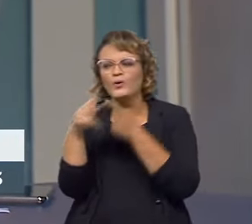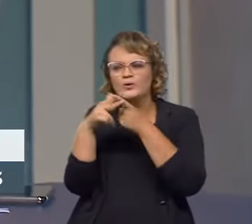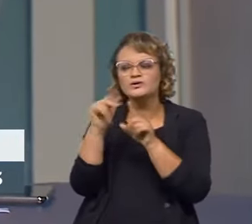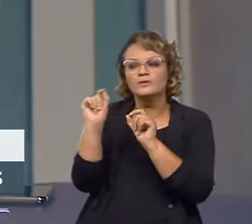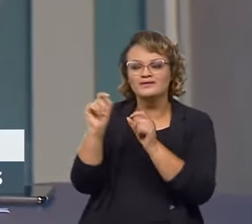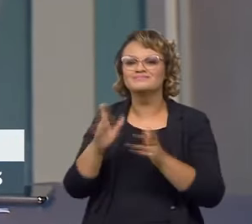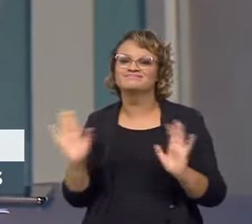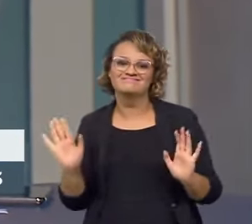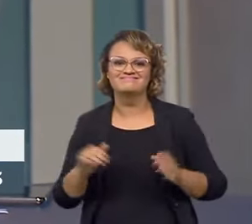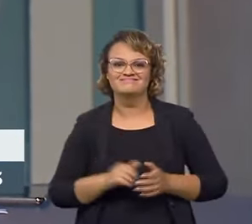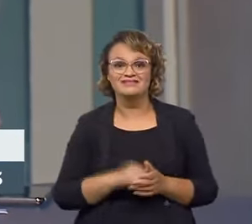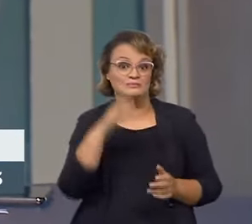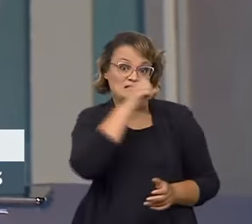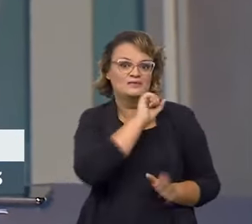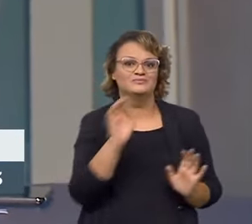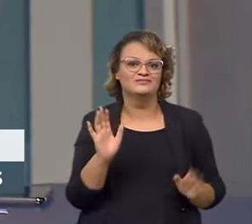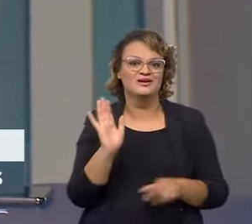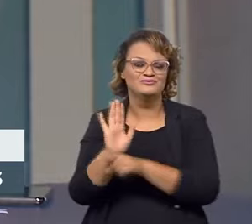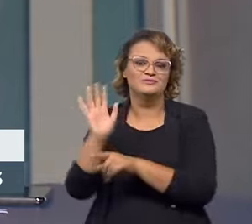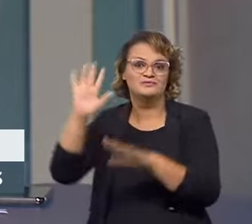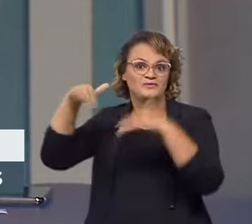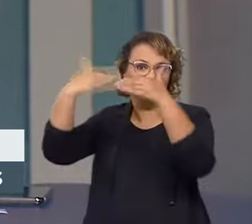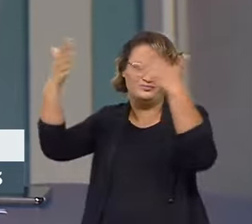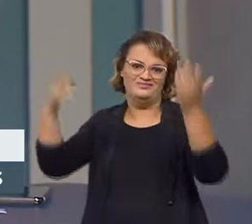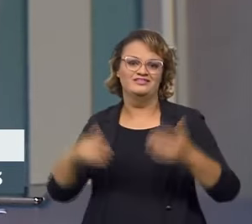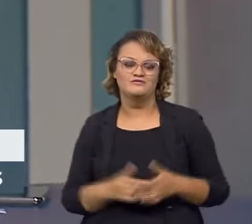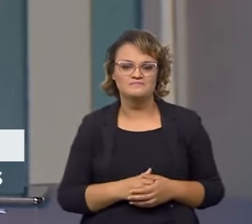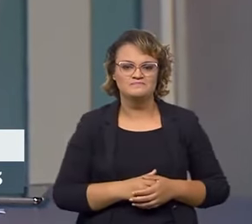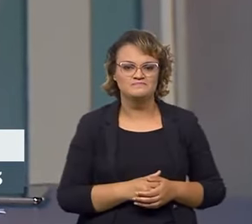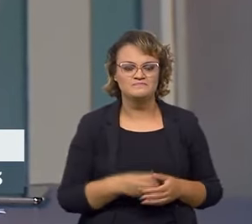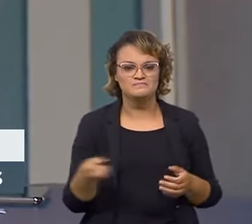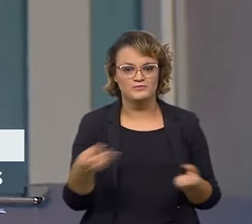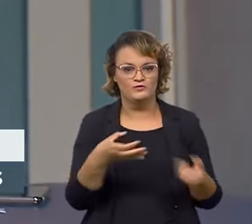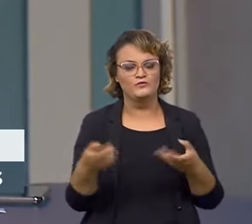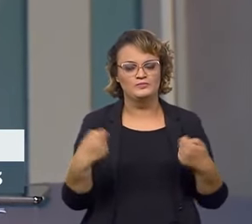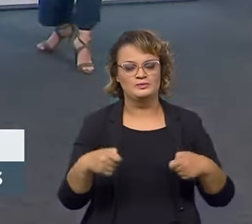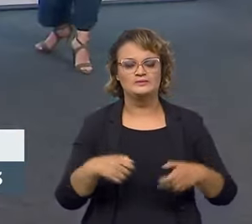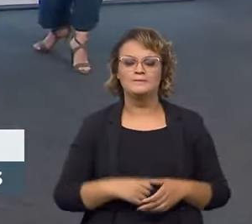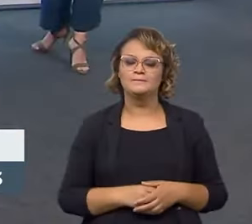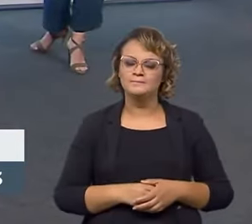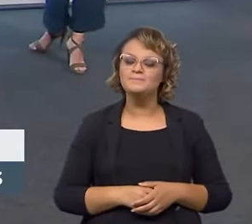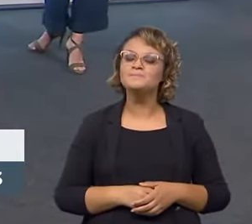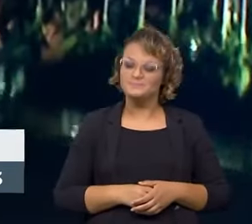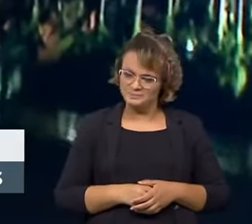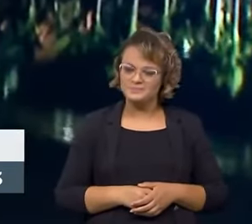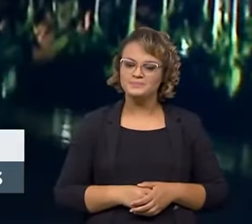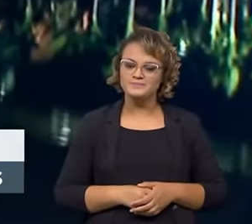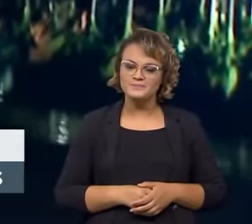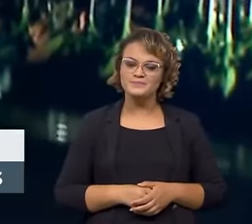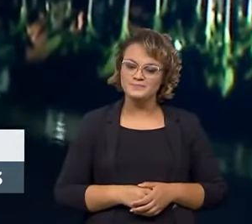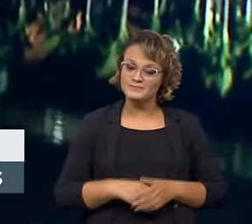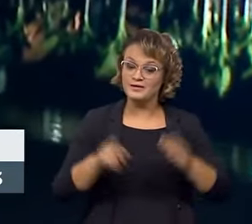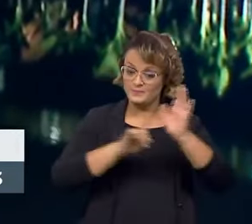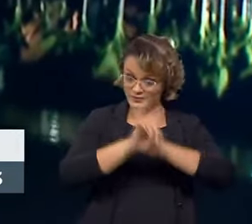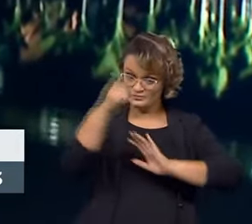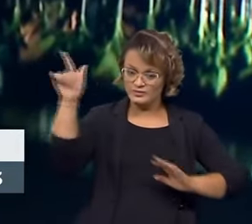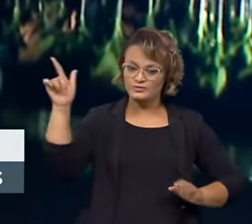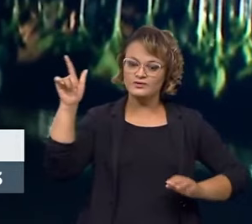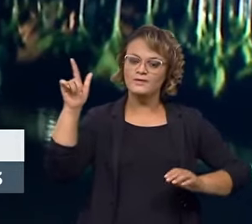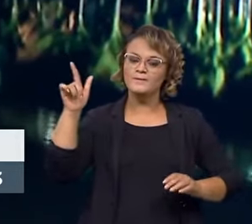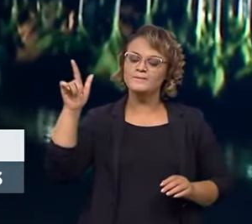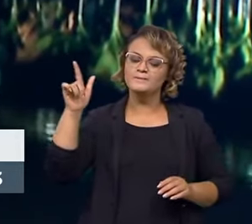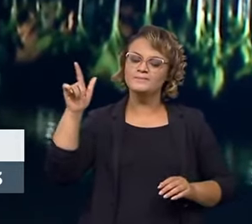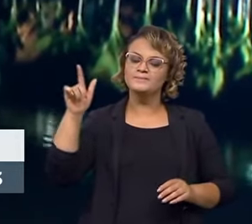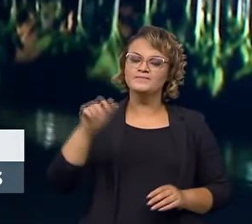necessários. Porque a gente precisa, no Brasil, acima de tudo, inovação. Vamos para mais uma rodada de perguntas com os nossos